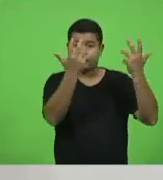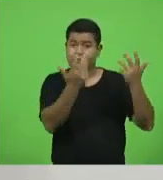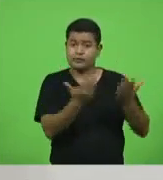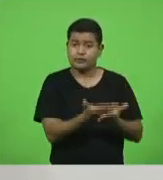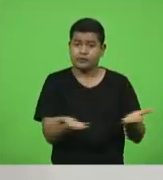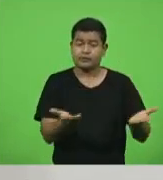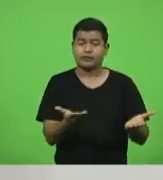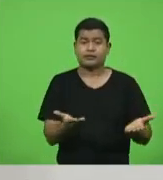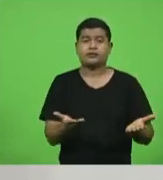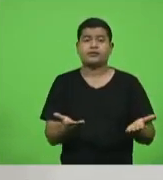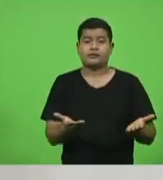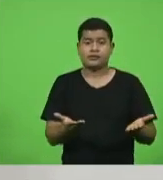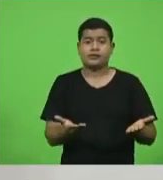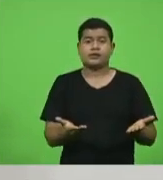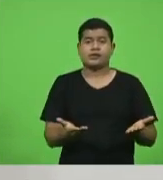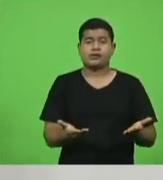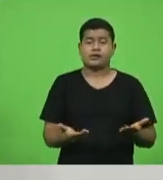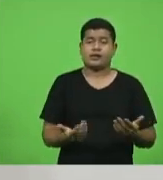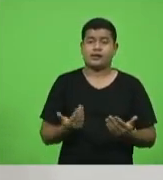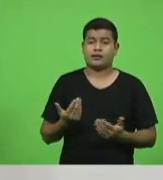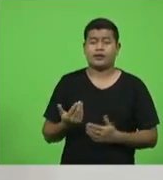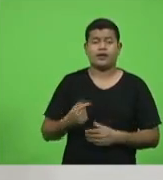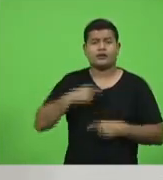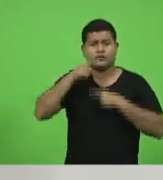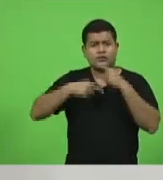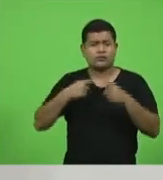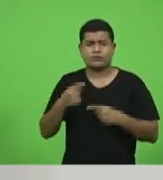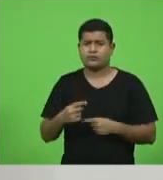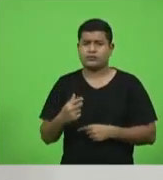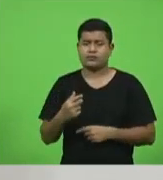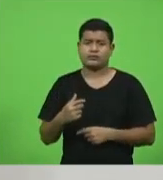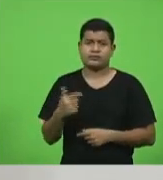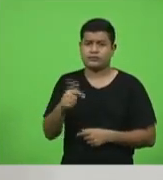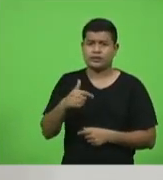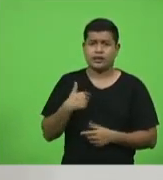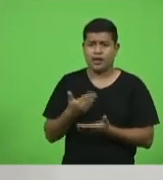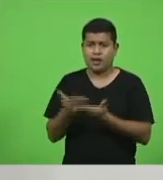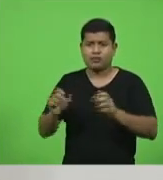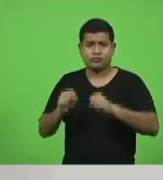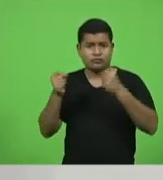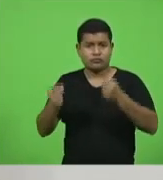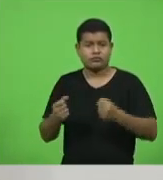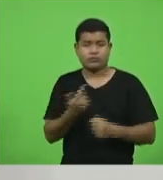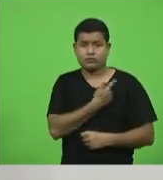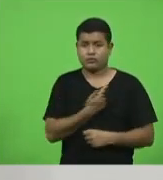governo catarinense na implementação de novos leitos de UTI